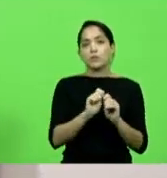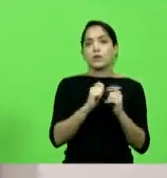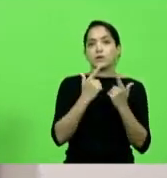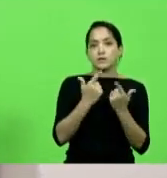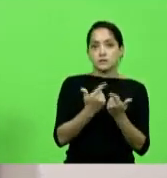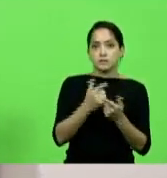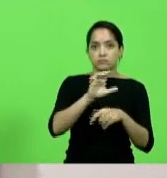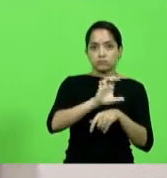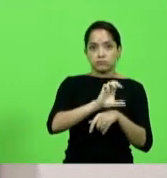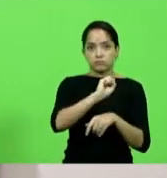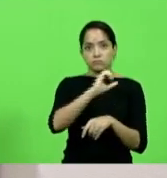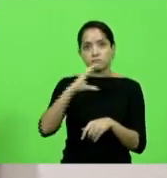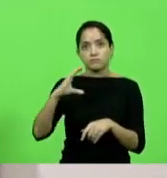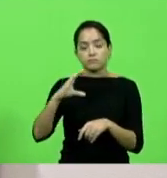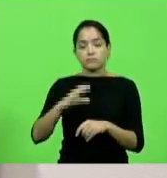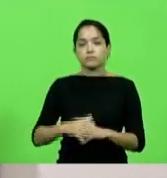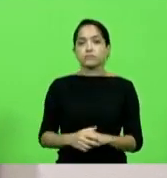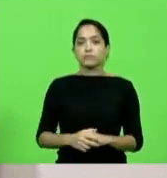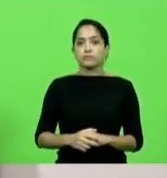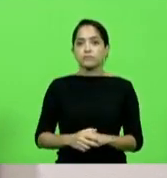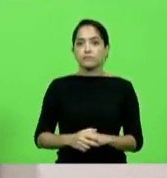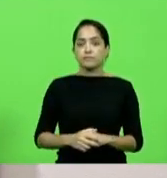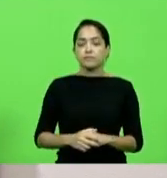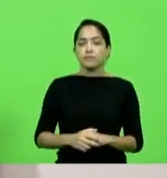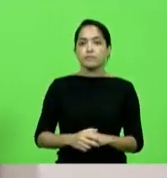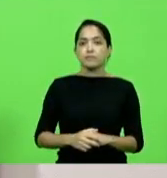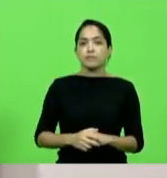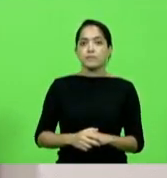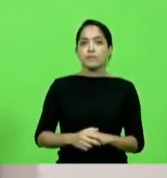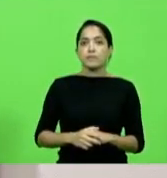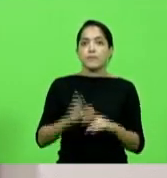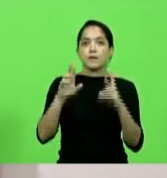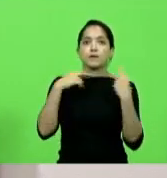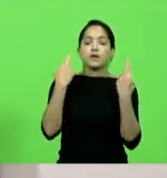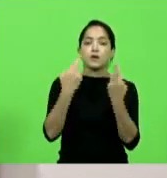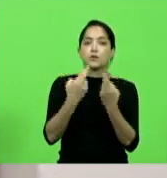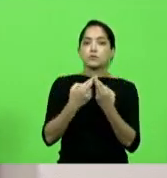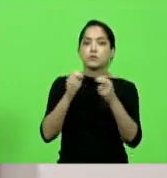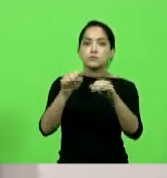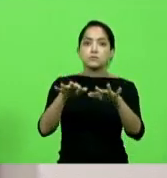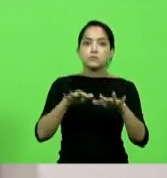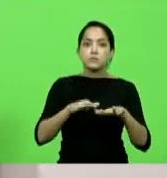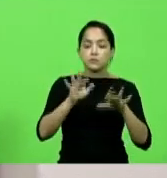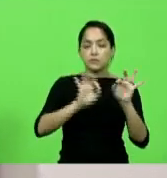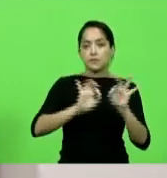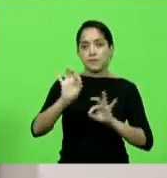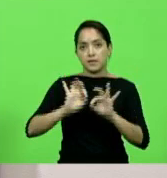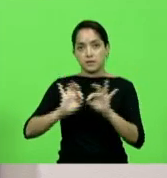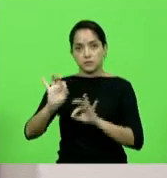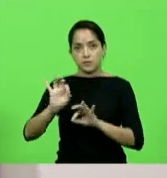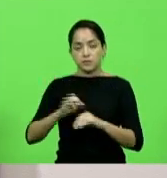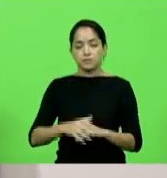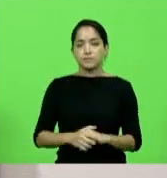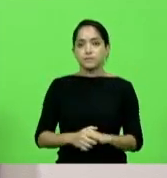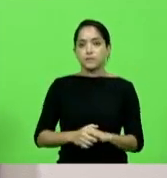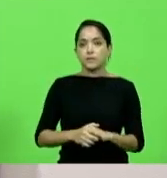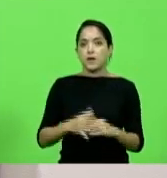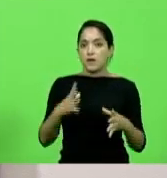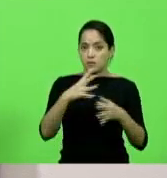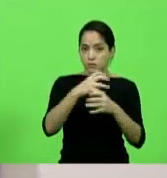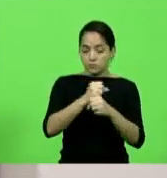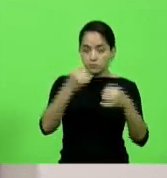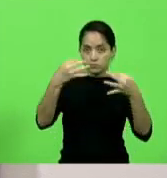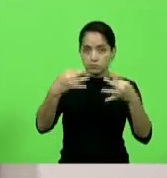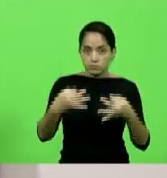Florianópolis, capital do Estado de Santa Catarina, reuniu-se a Assembleia Legislativa em sessão preparatória. Havendo o quórum